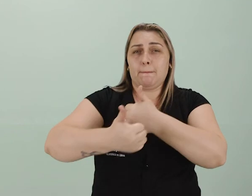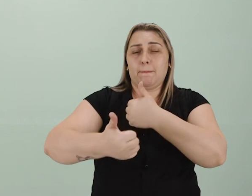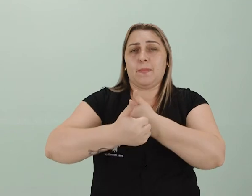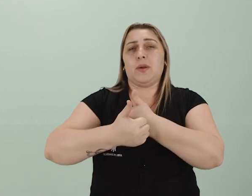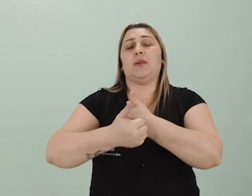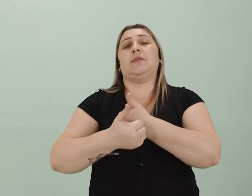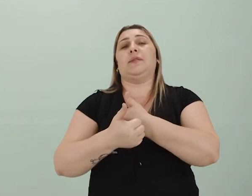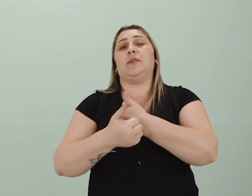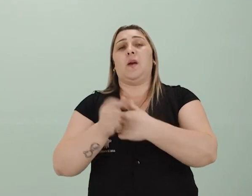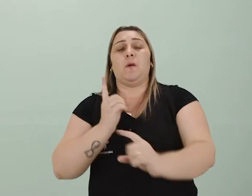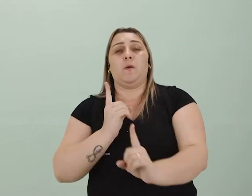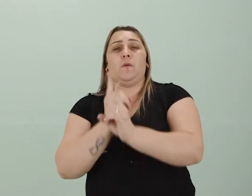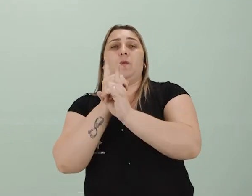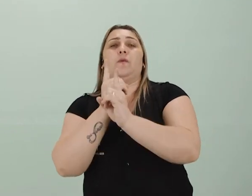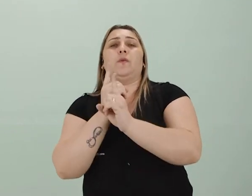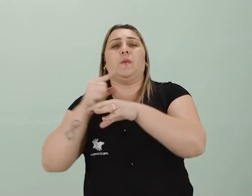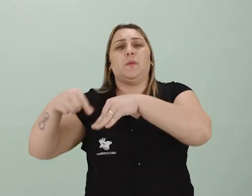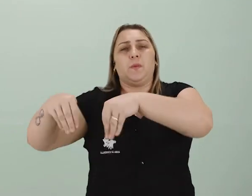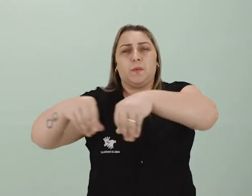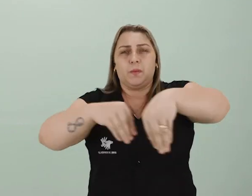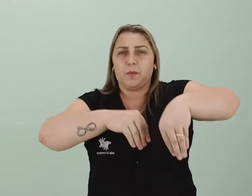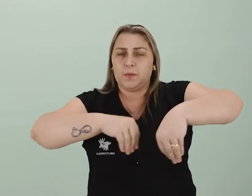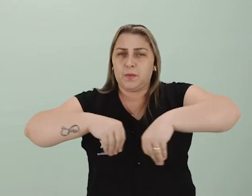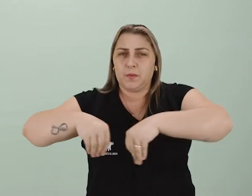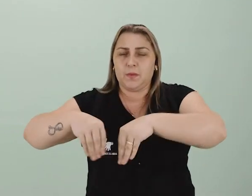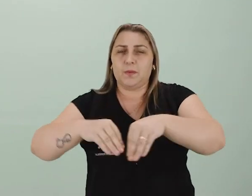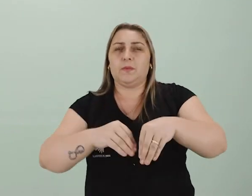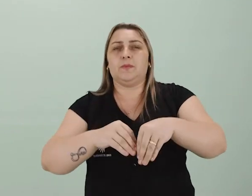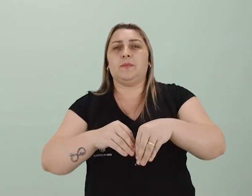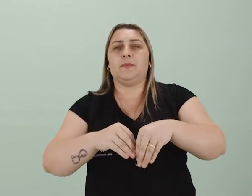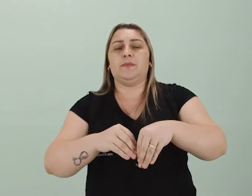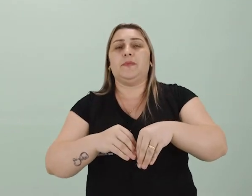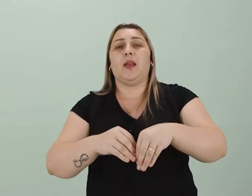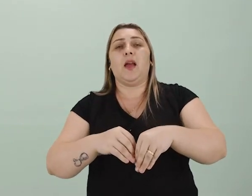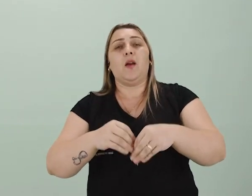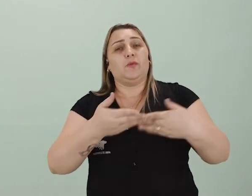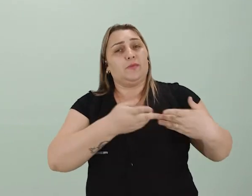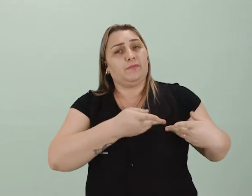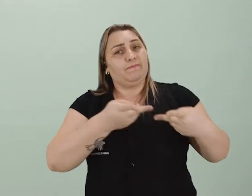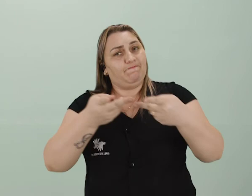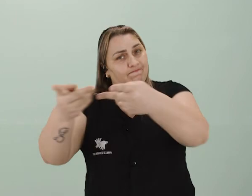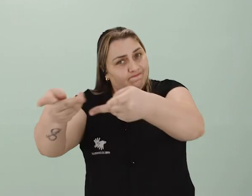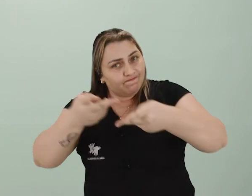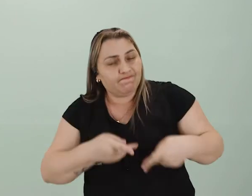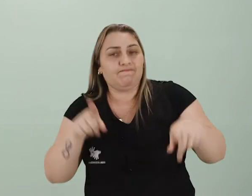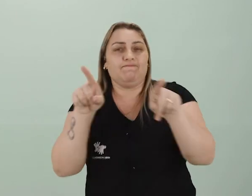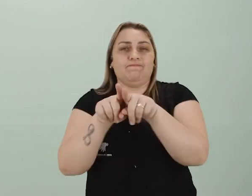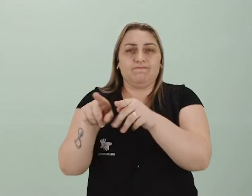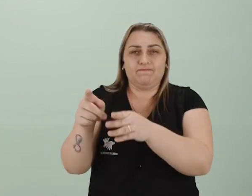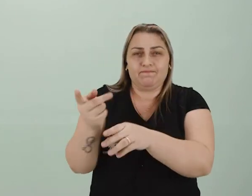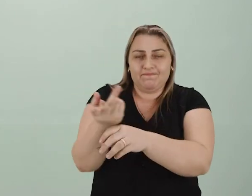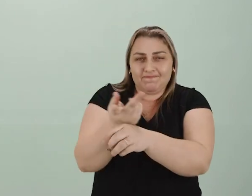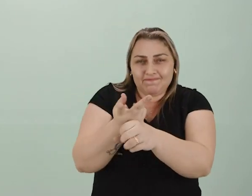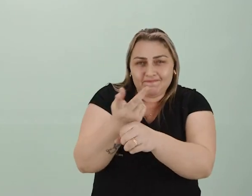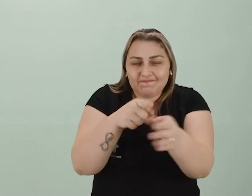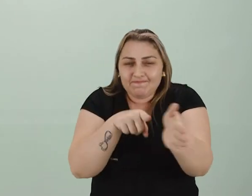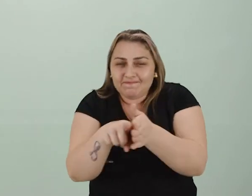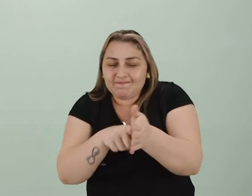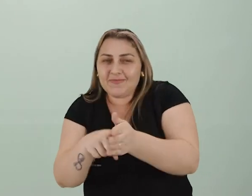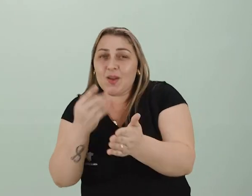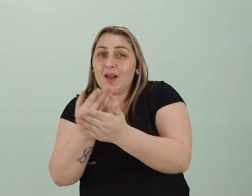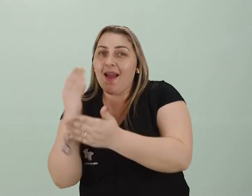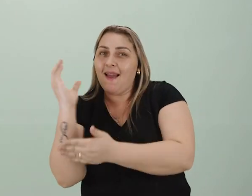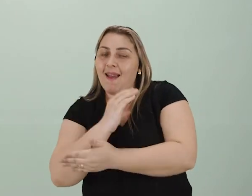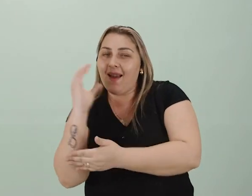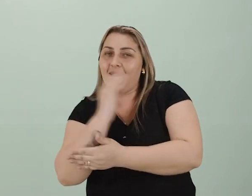Branco, foram encontrados geoglifos recentemente. E aí eu te convido também para pesquisar, porque a nossa aula é muito rápida